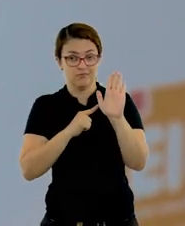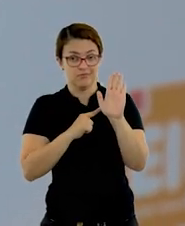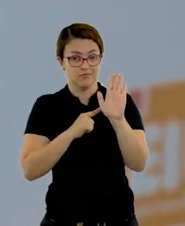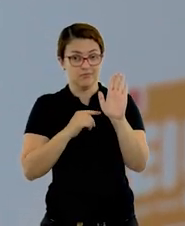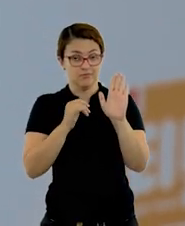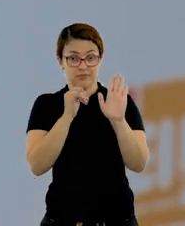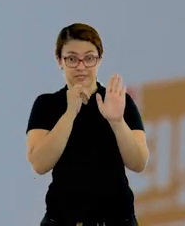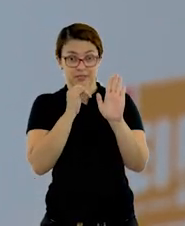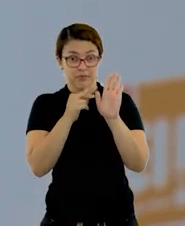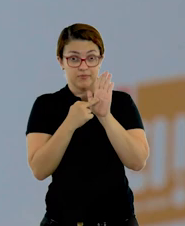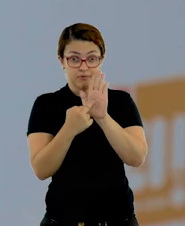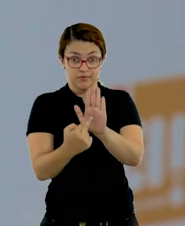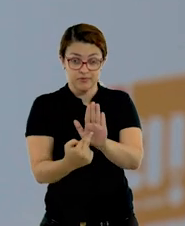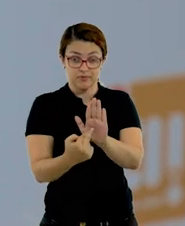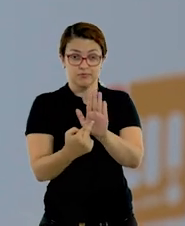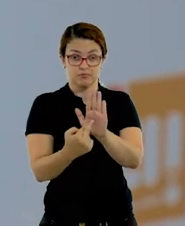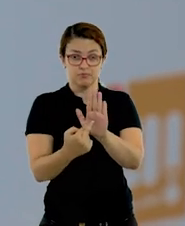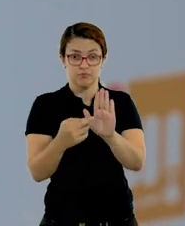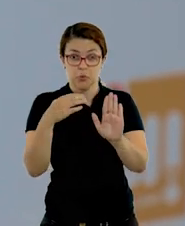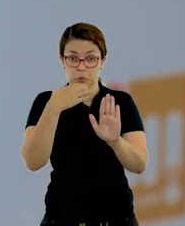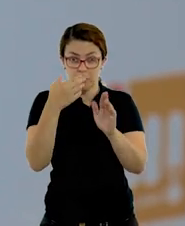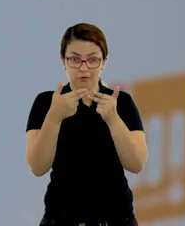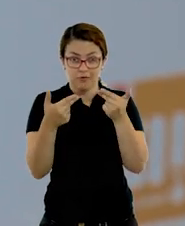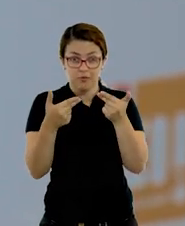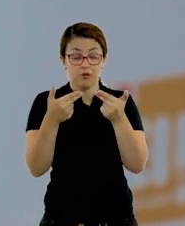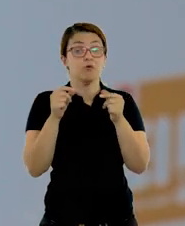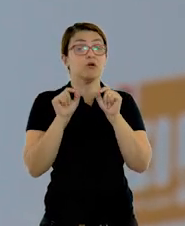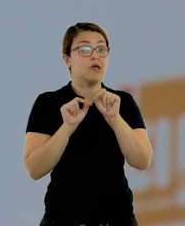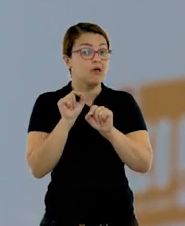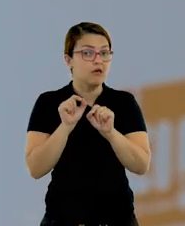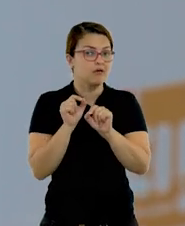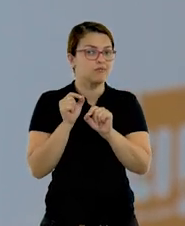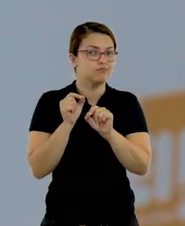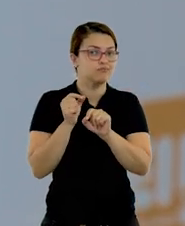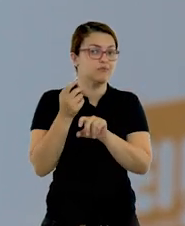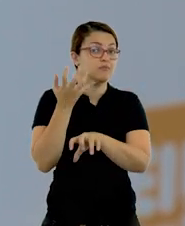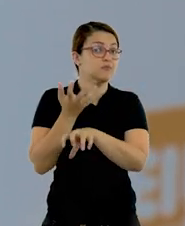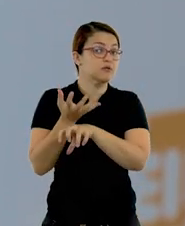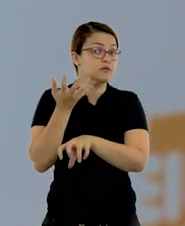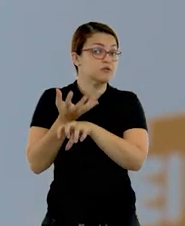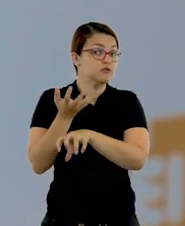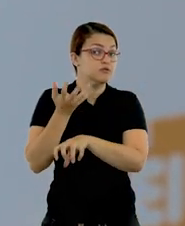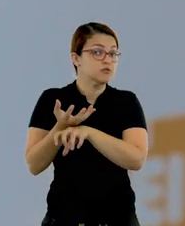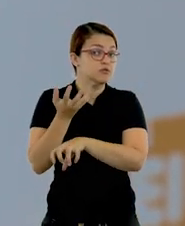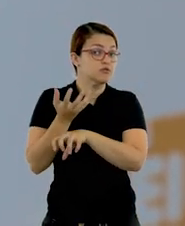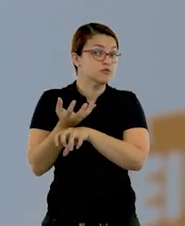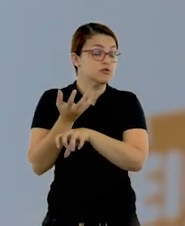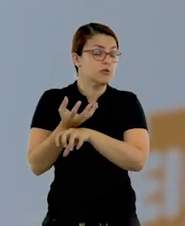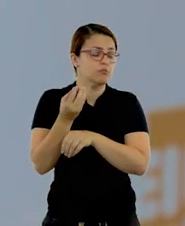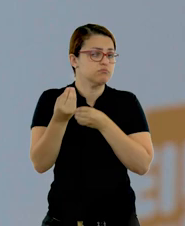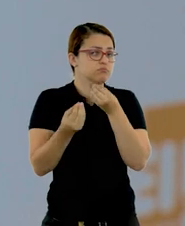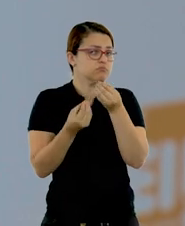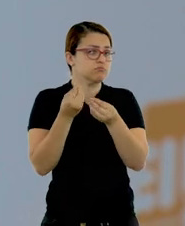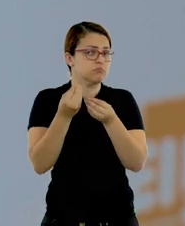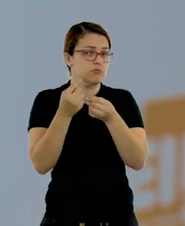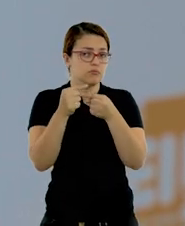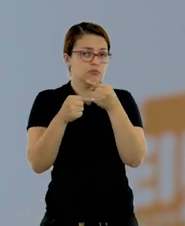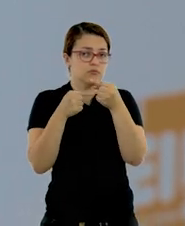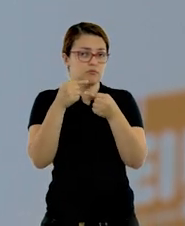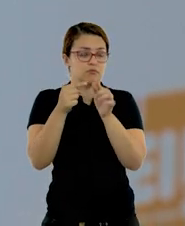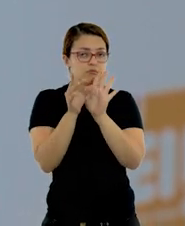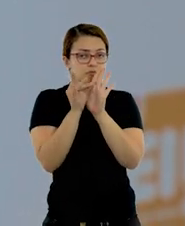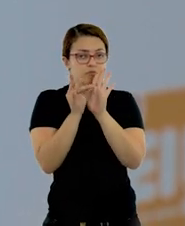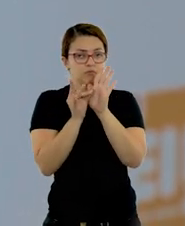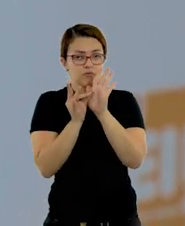representação de uma fruta, que é o abacaxi. E como que pode ser montado esse mosaico de frutas?